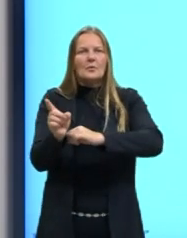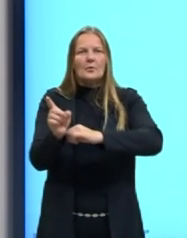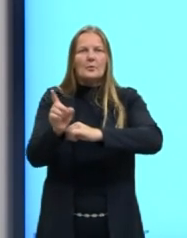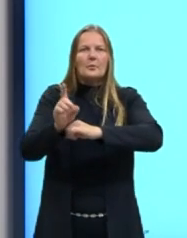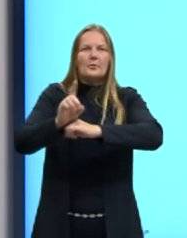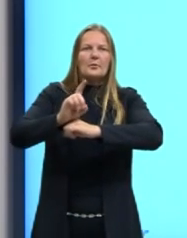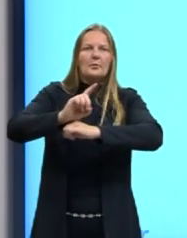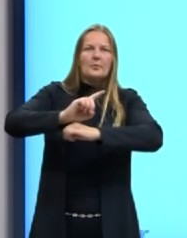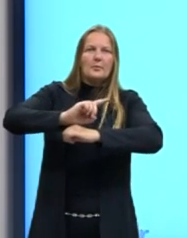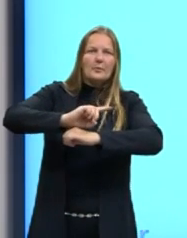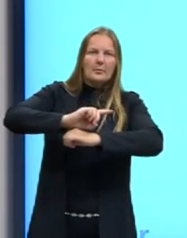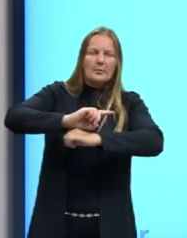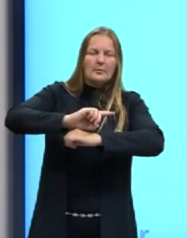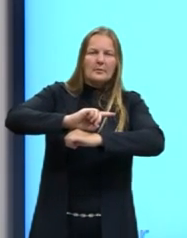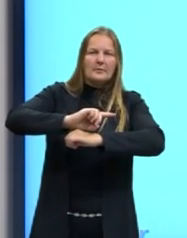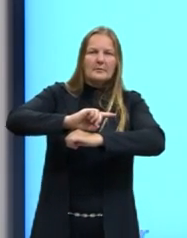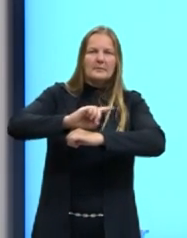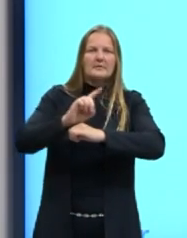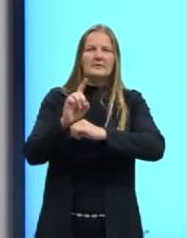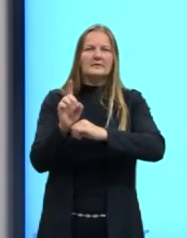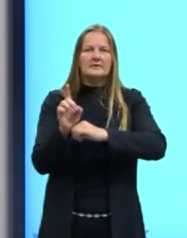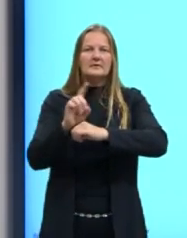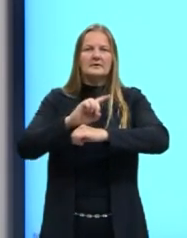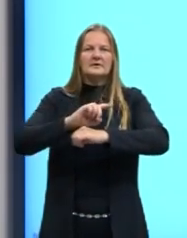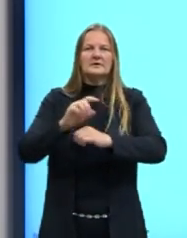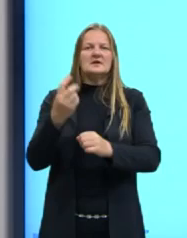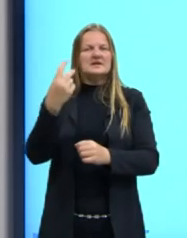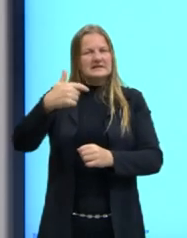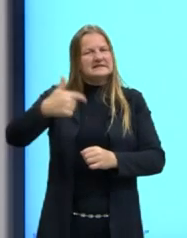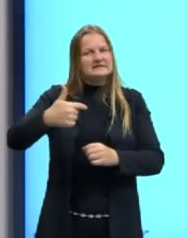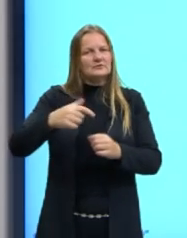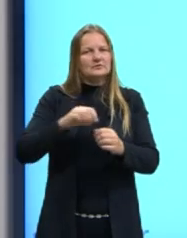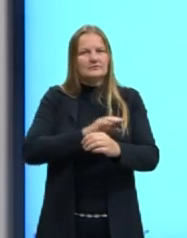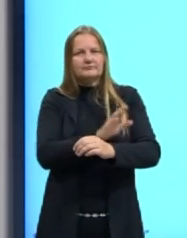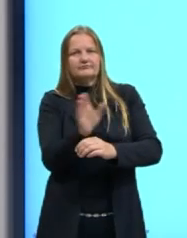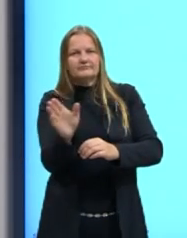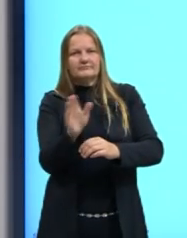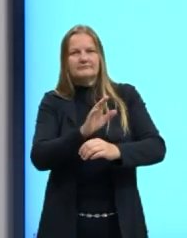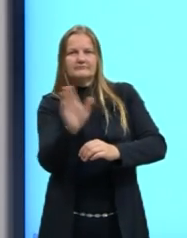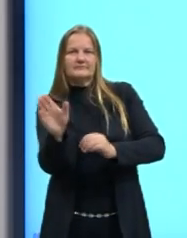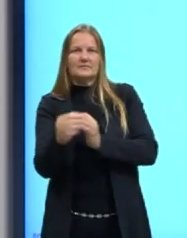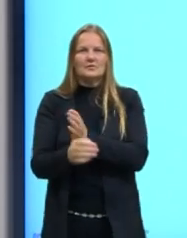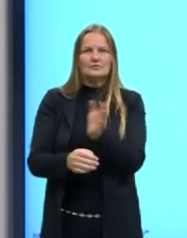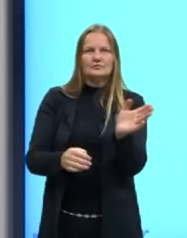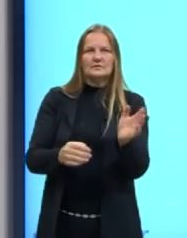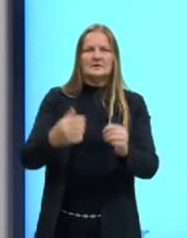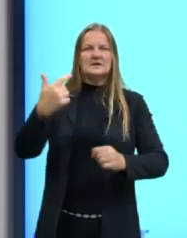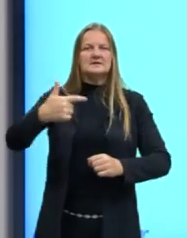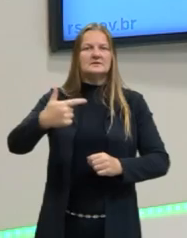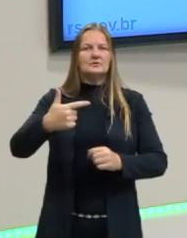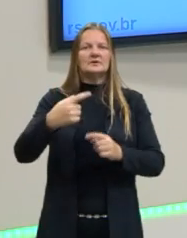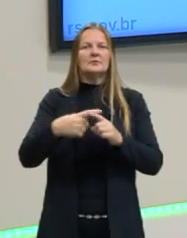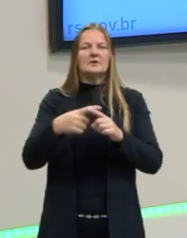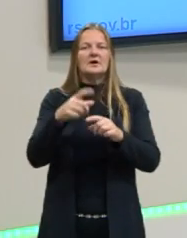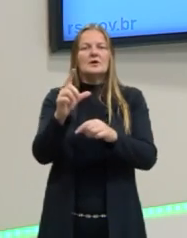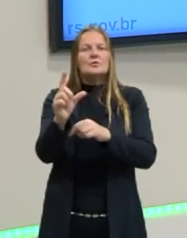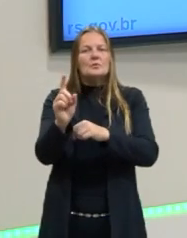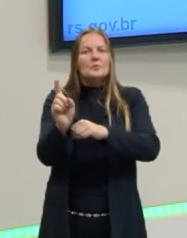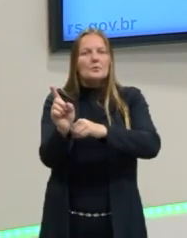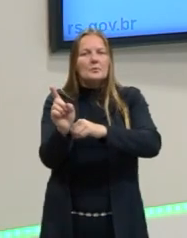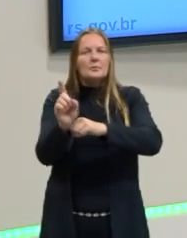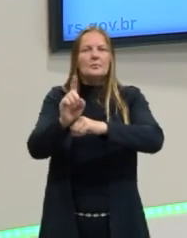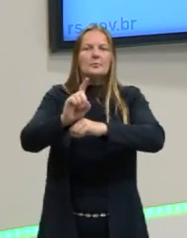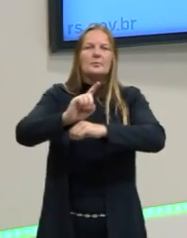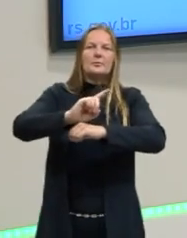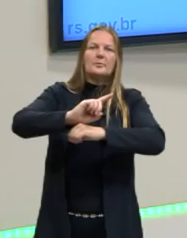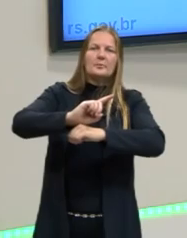do carro. Geralmente, a coloca na segunda marcha, para quem conhece. Mas o que é isso? Colocar em segunda marcha? É diminuir a velocidade do